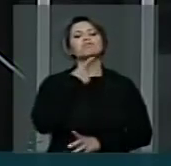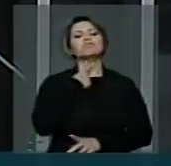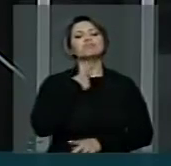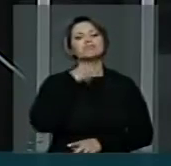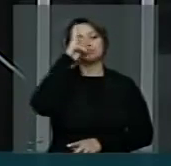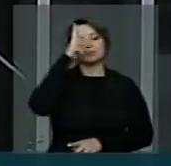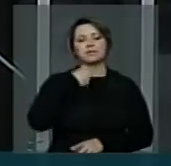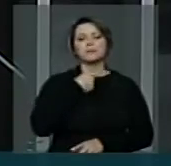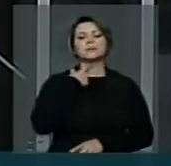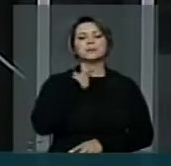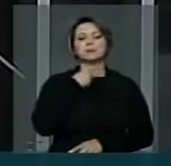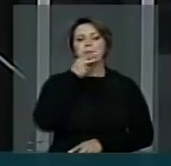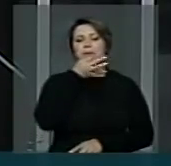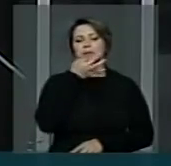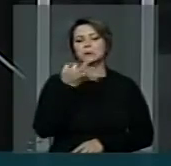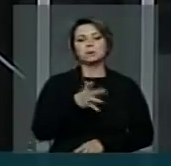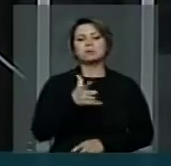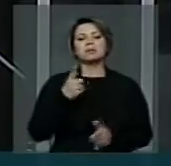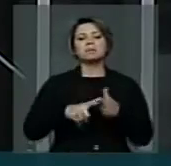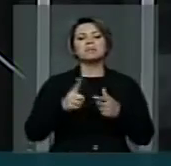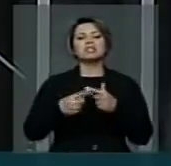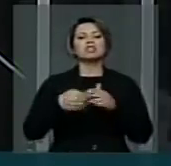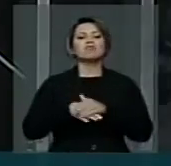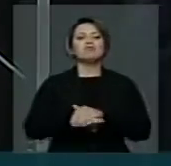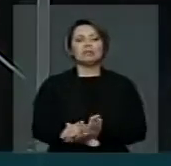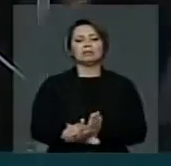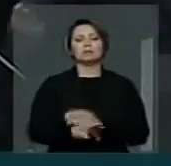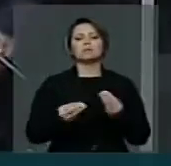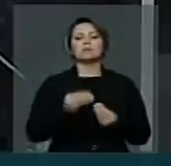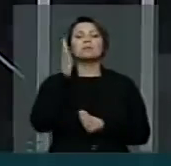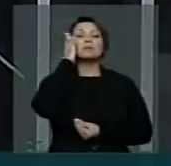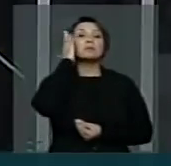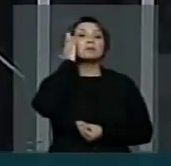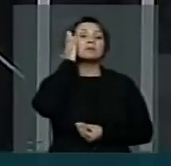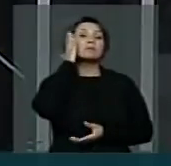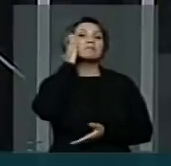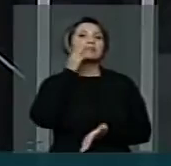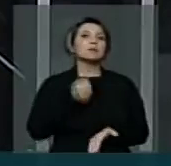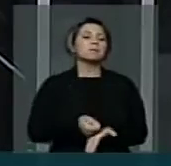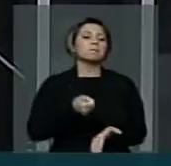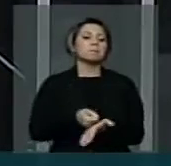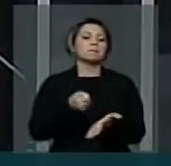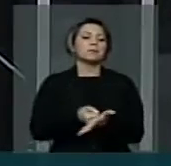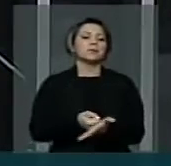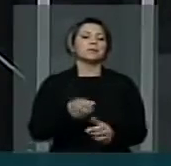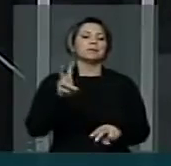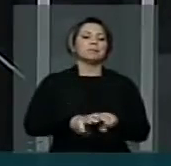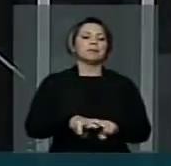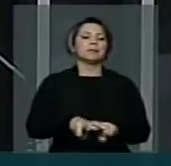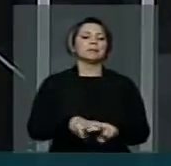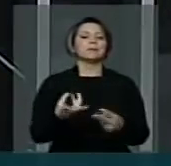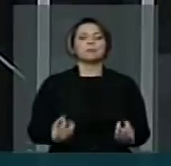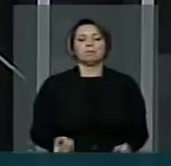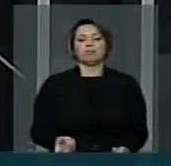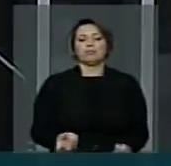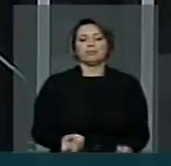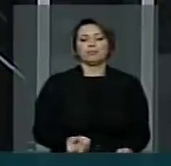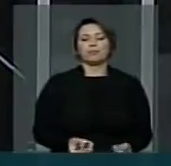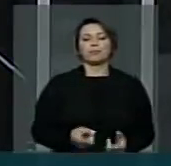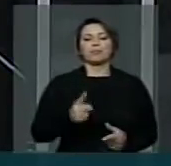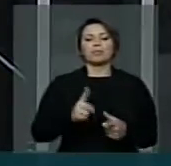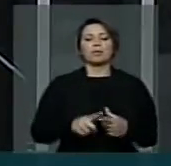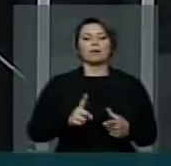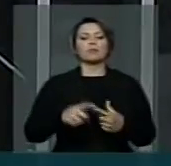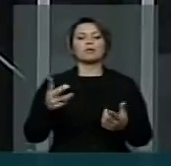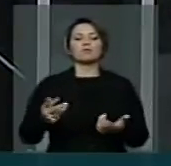culpabilidade que justifica a sua punição. Qualquer prática de ato infracional por